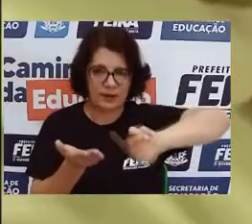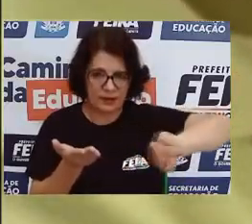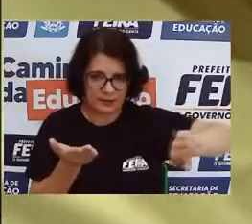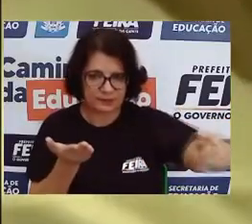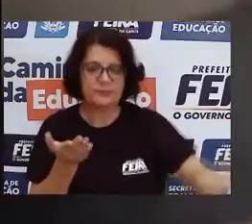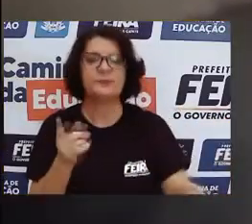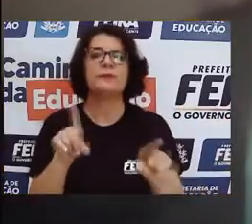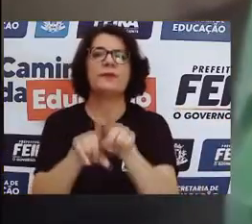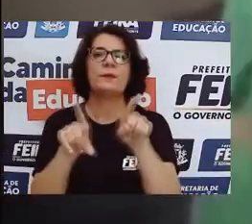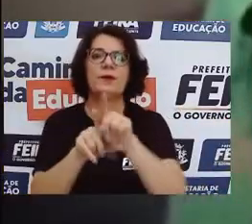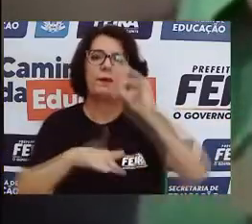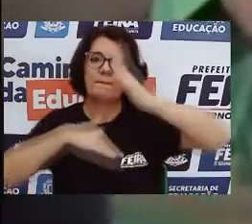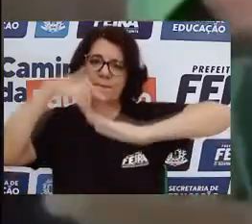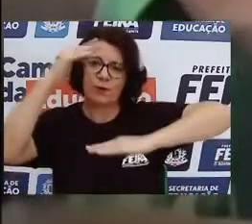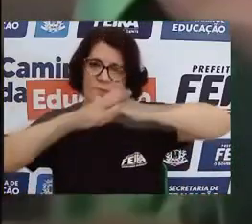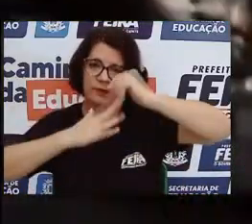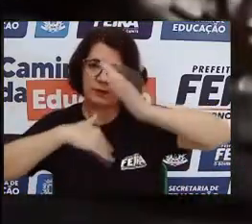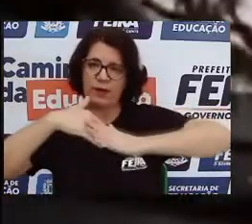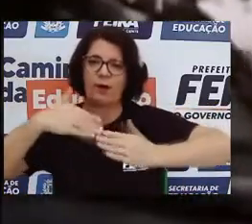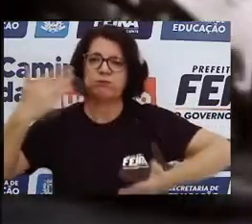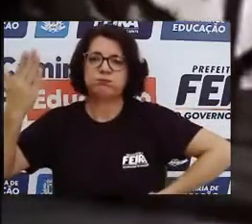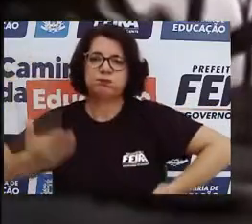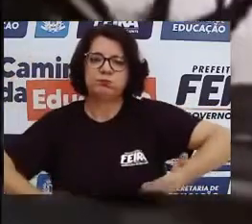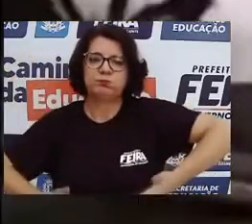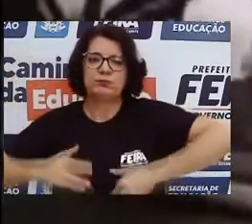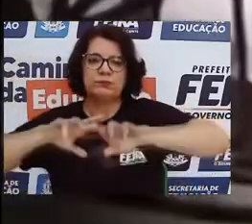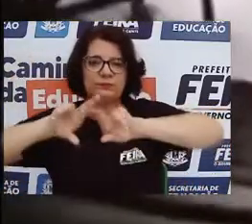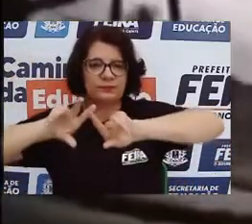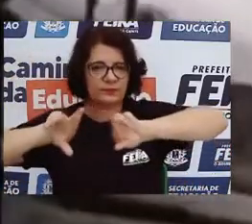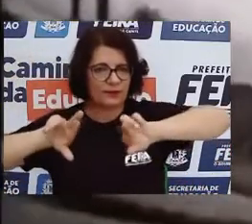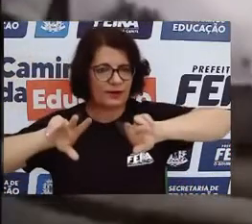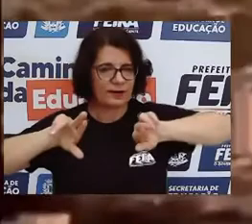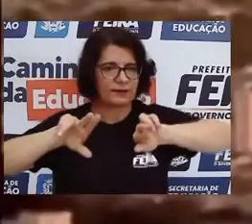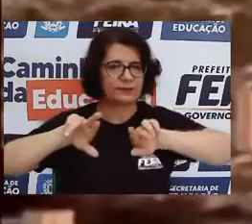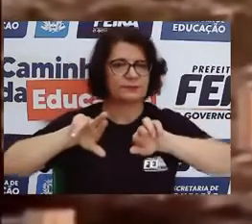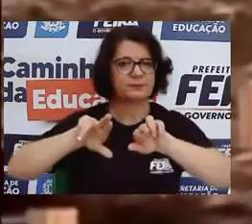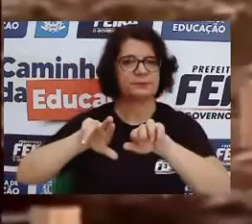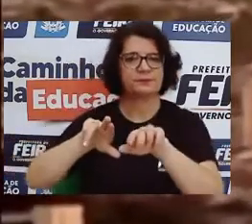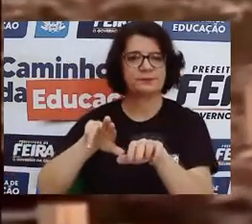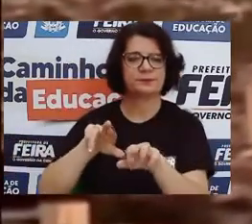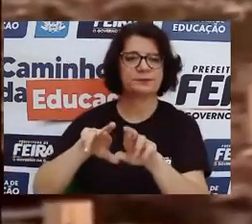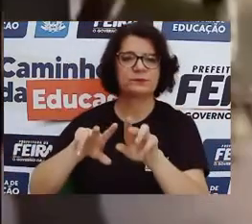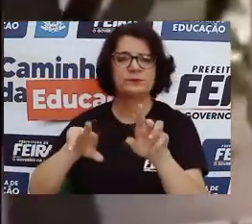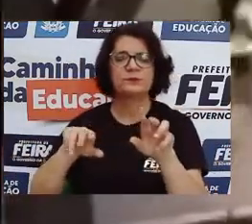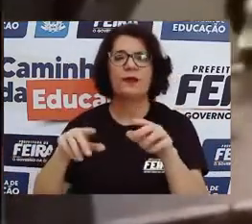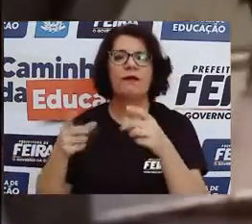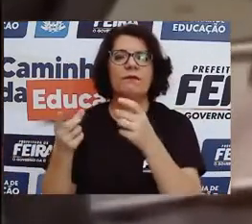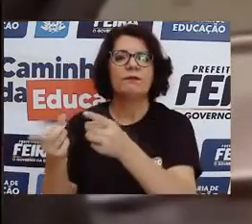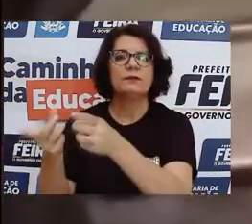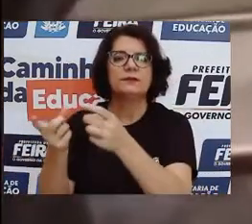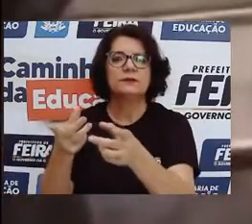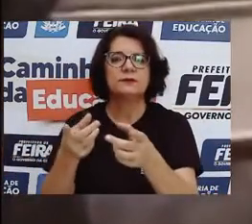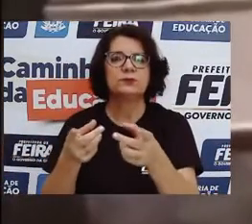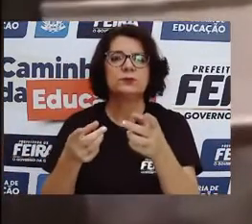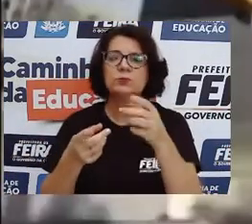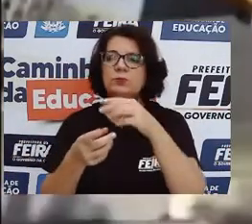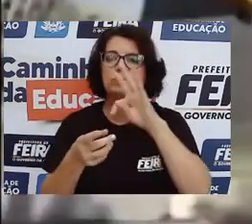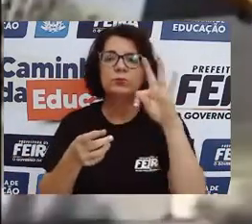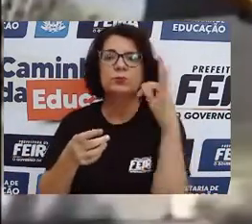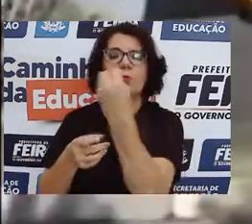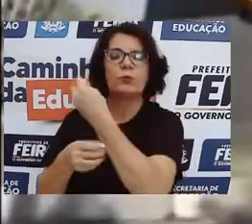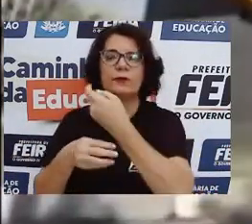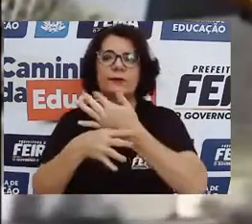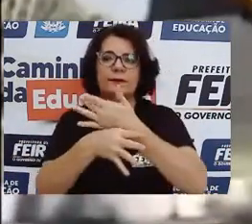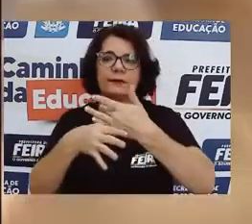profissionais e mão de obra qualificada. Nos últimos anos, foram grandes os investimentos em toda a cidade, eleita pela